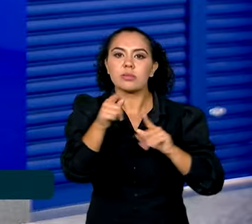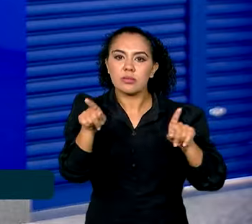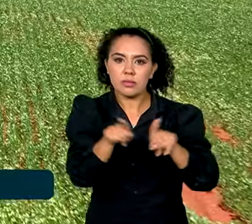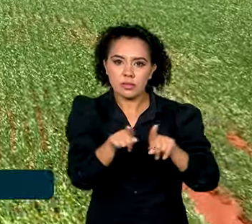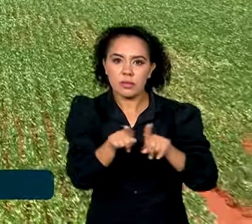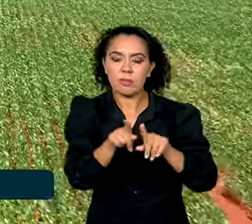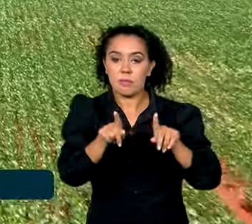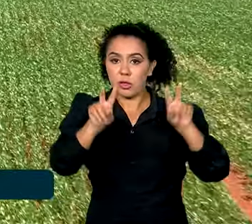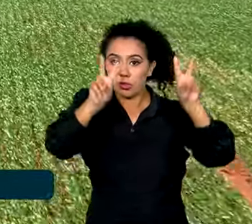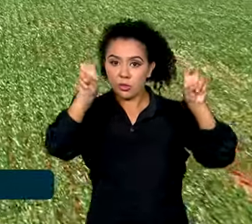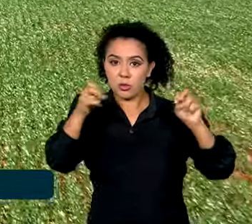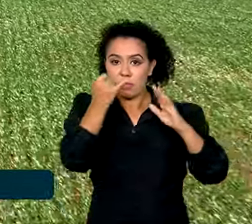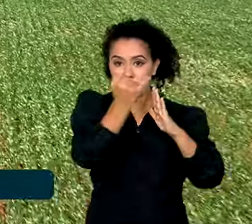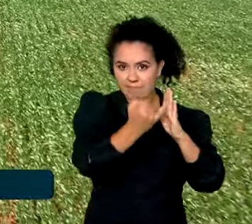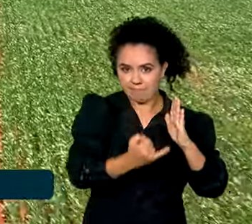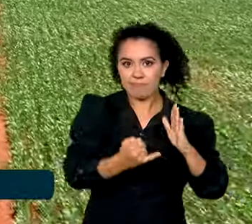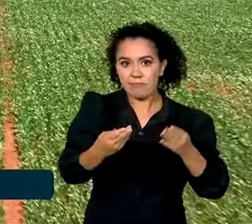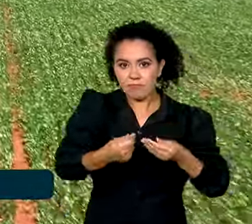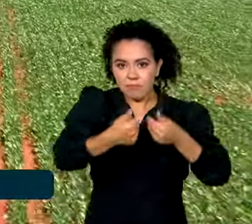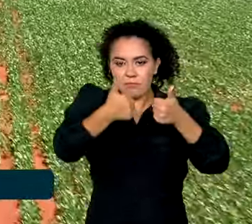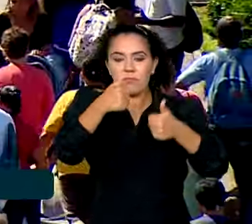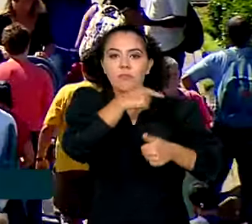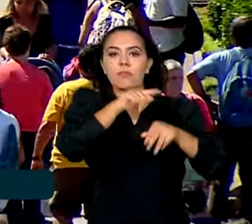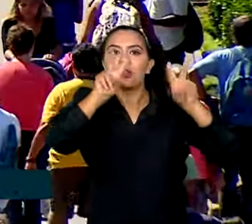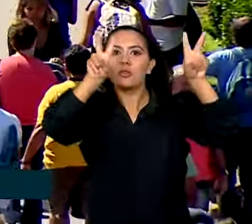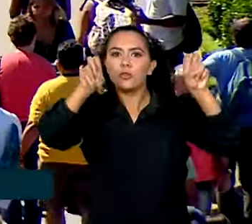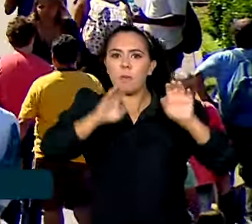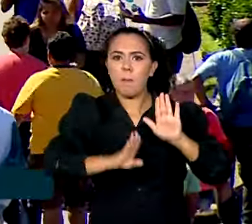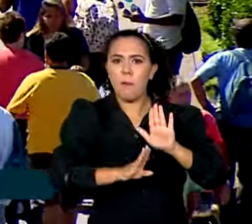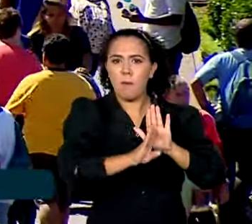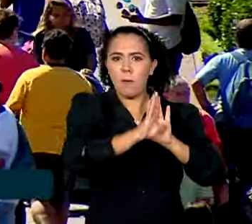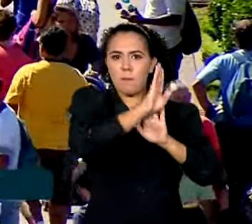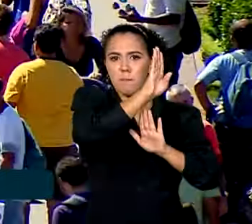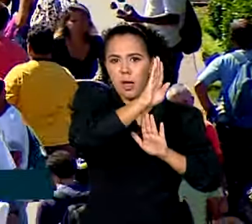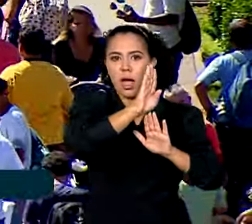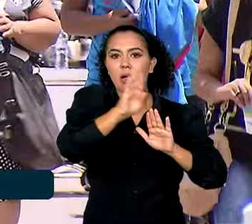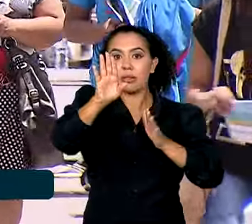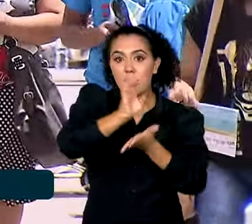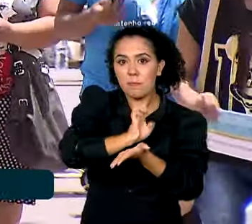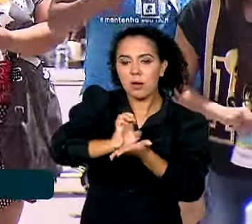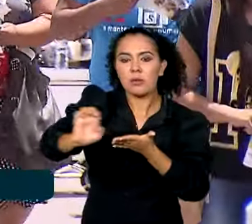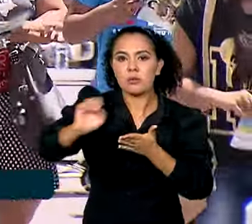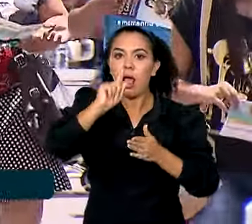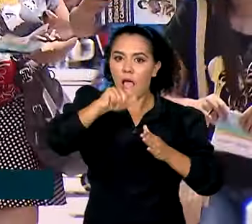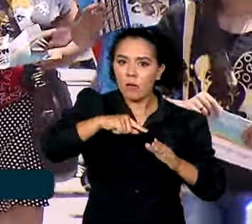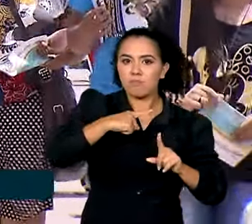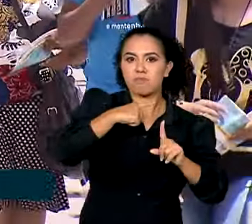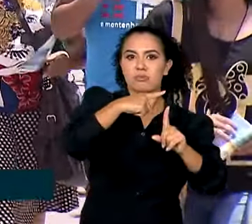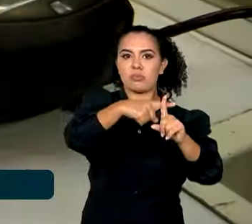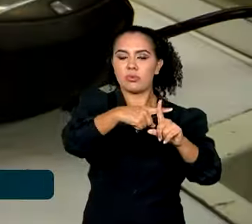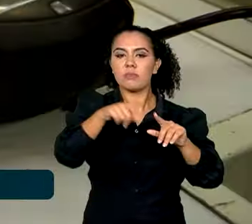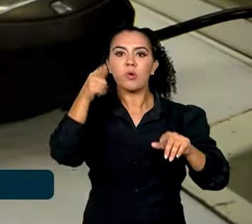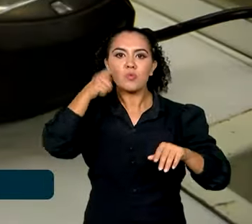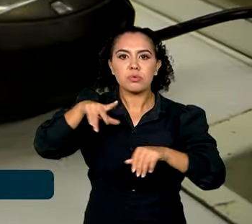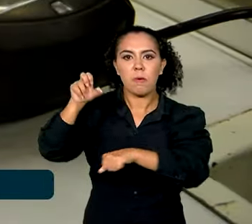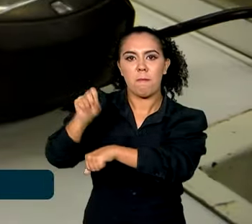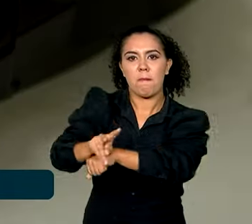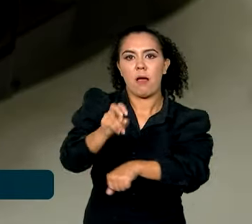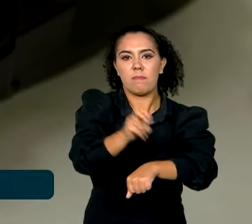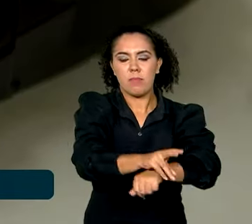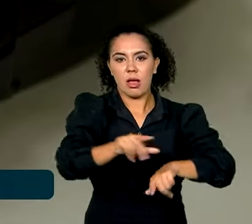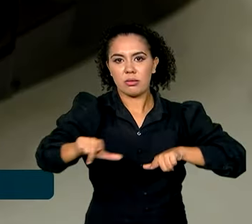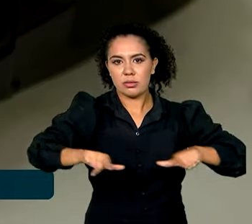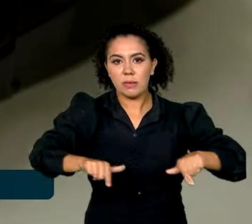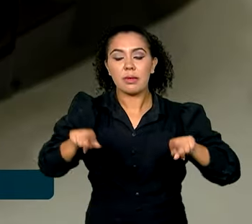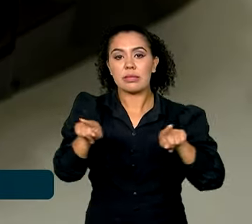inflação. O recorde das exportações impactou positivamente na geração de empregos e no aumento